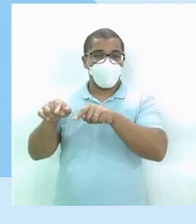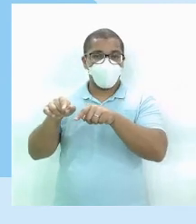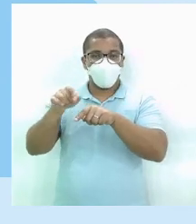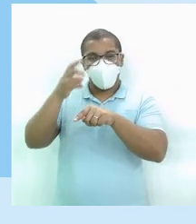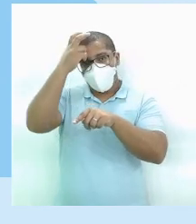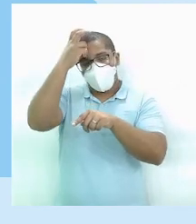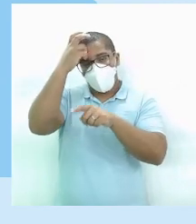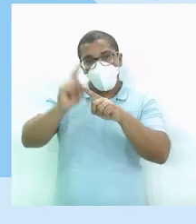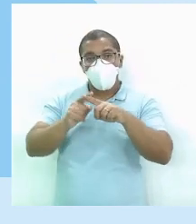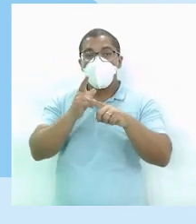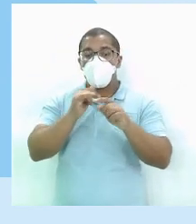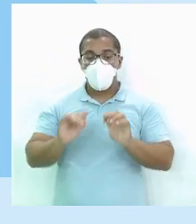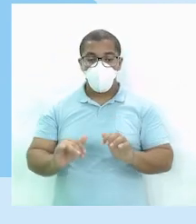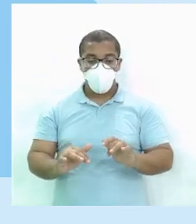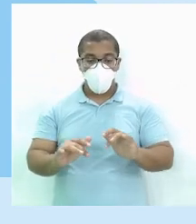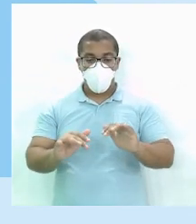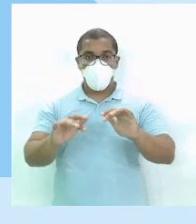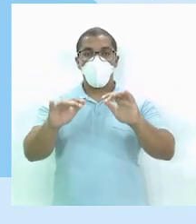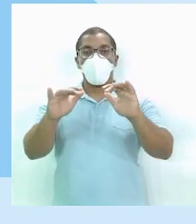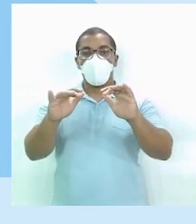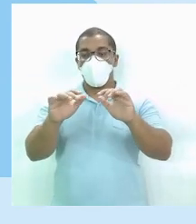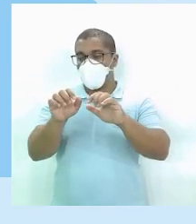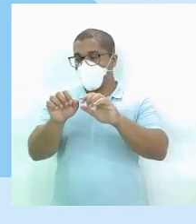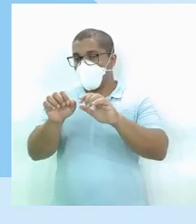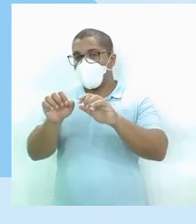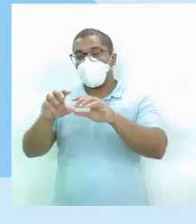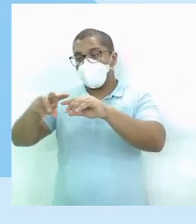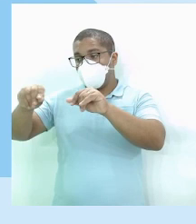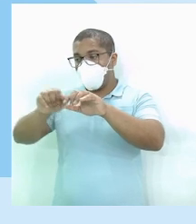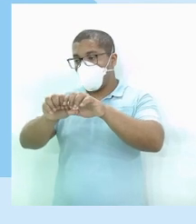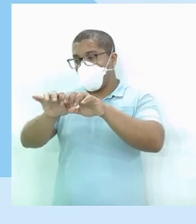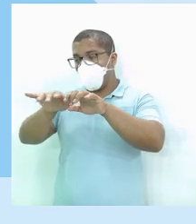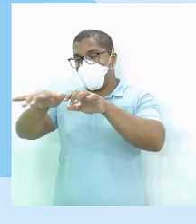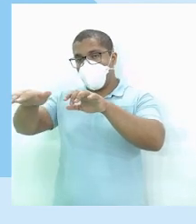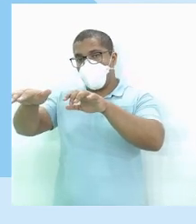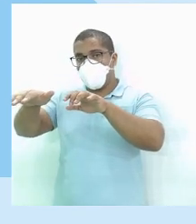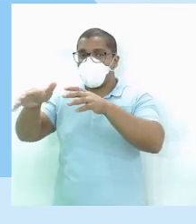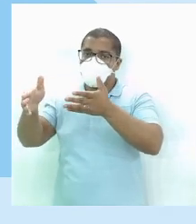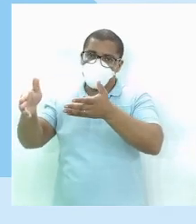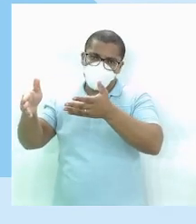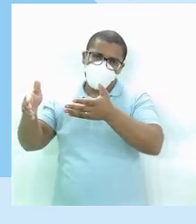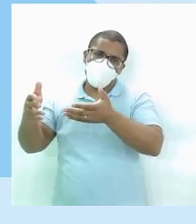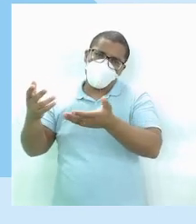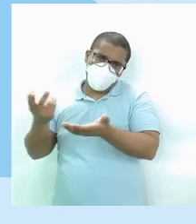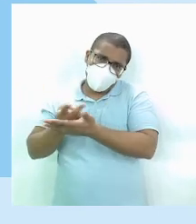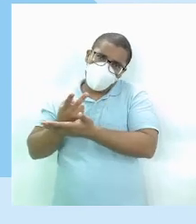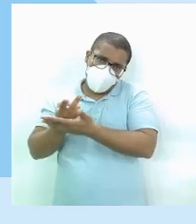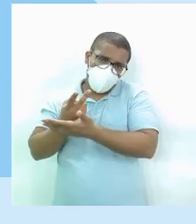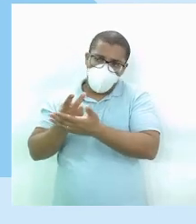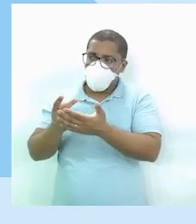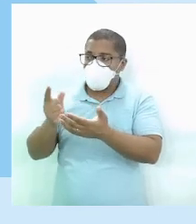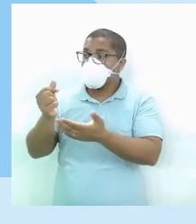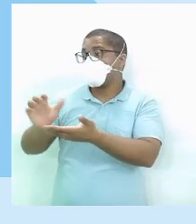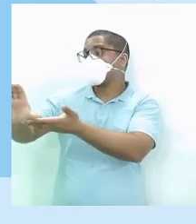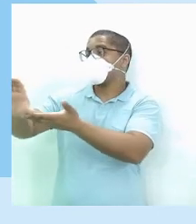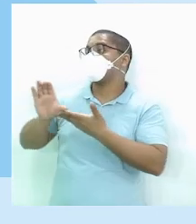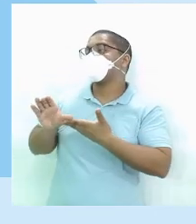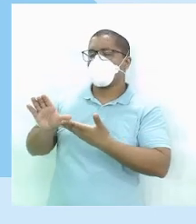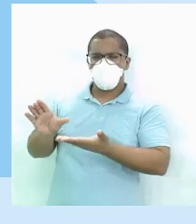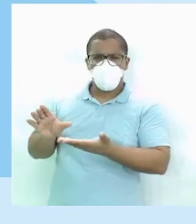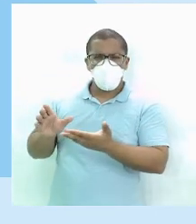o rio subia Ele invadia um pedaço da terra Aí não era justo Cobrar a